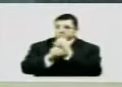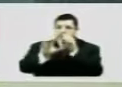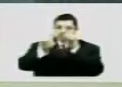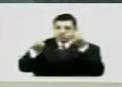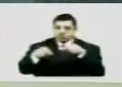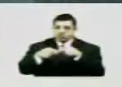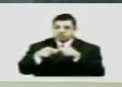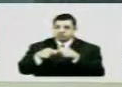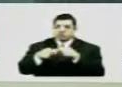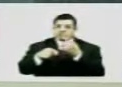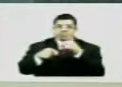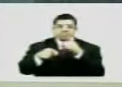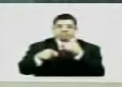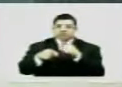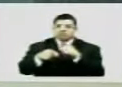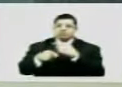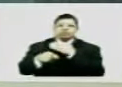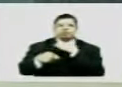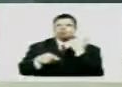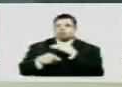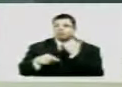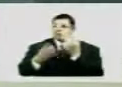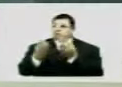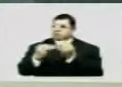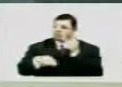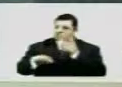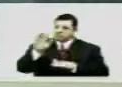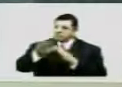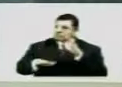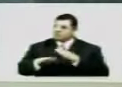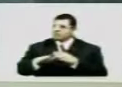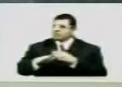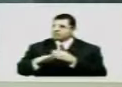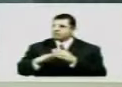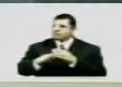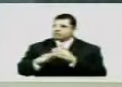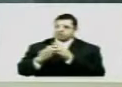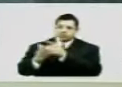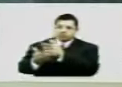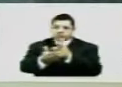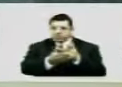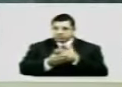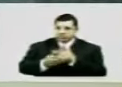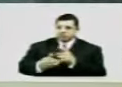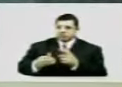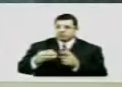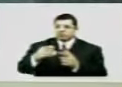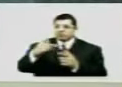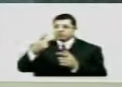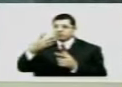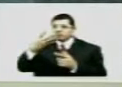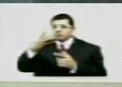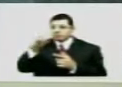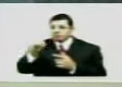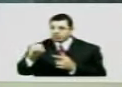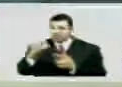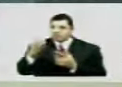corpos desovados muitos deles alvejados com tiro de ponto 40